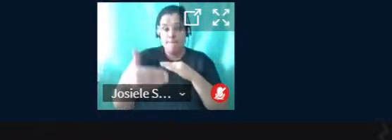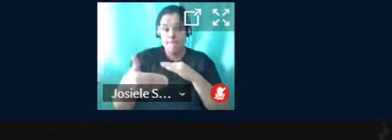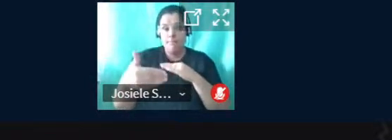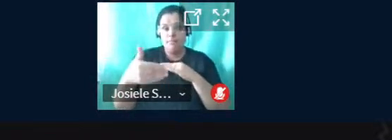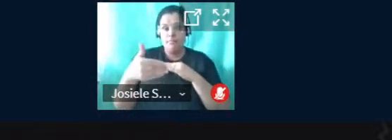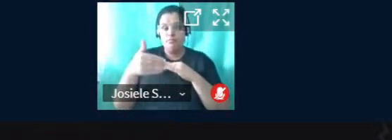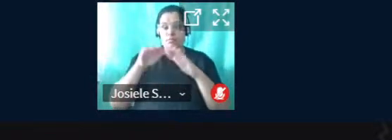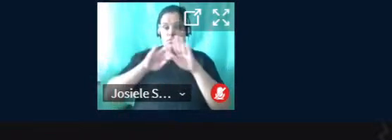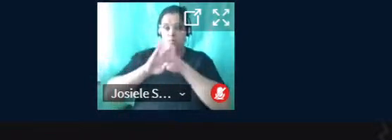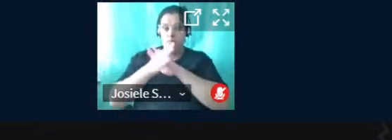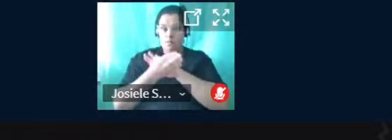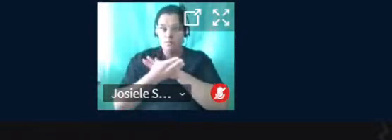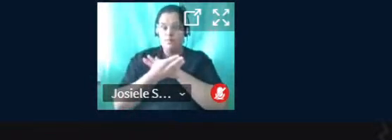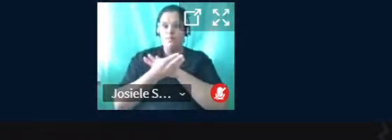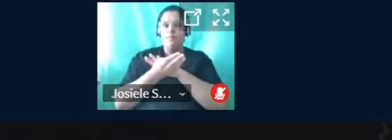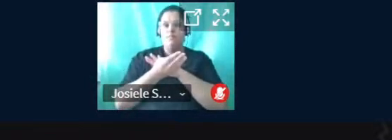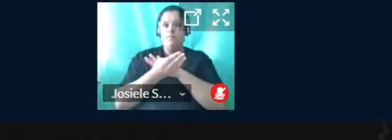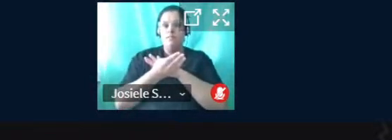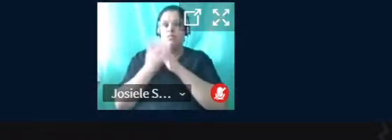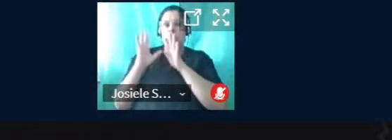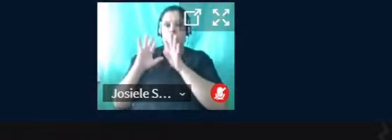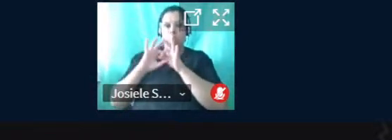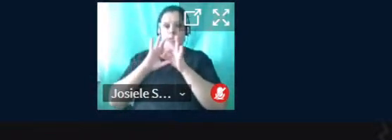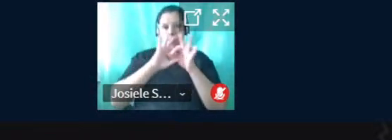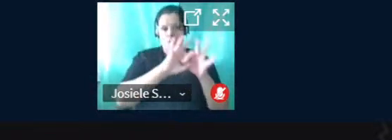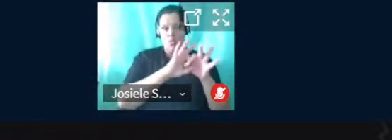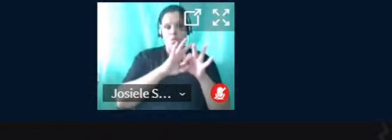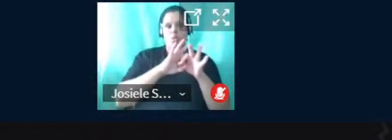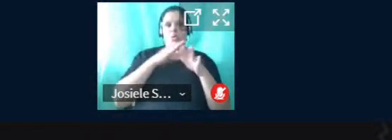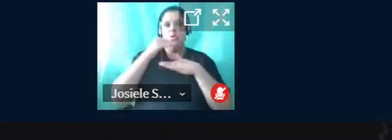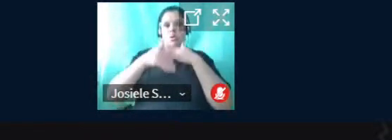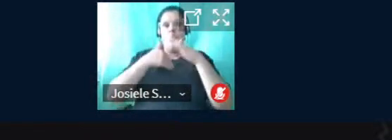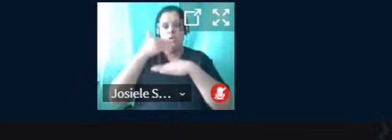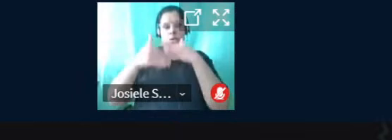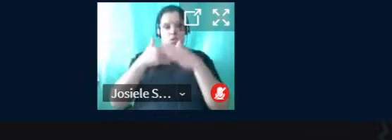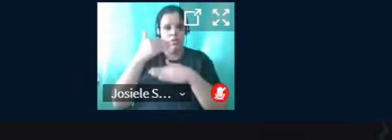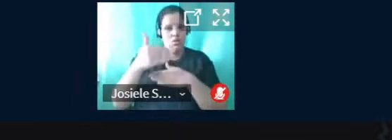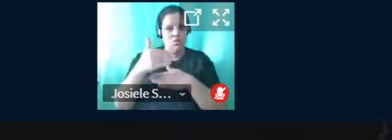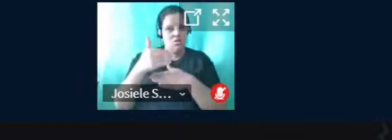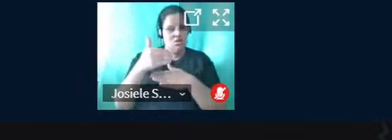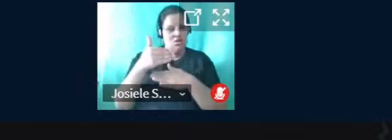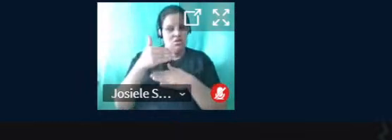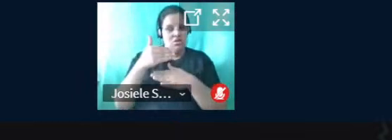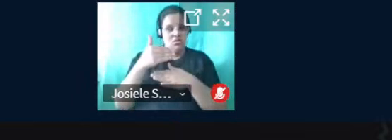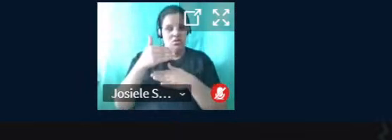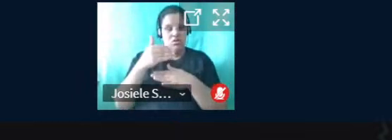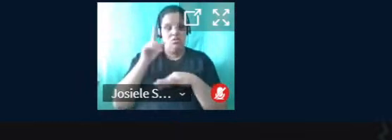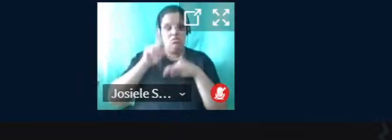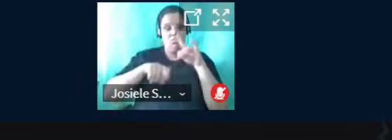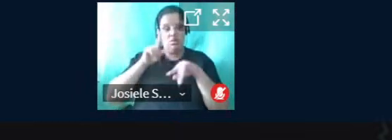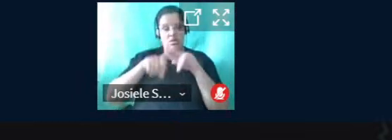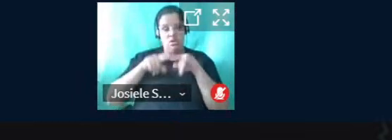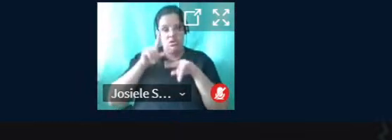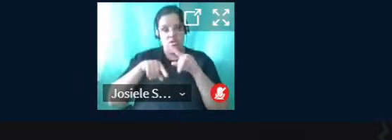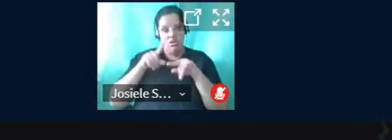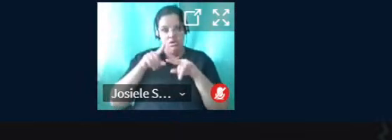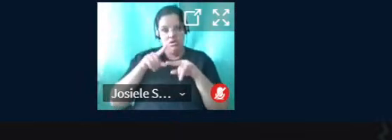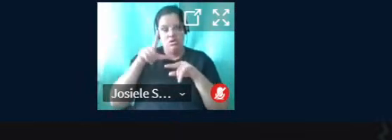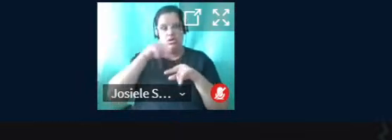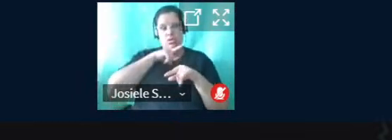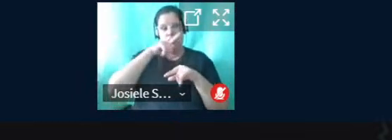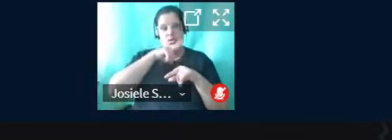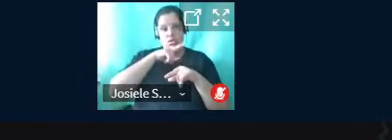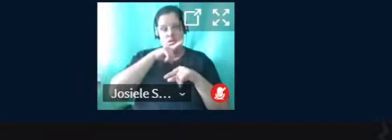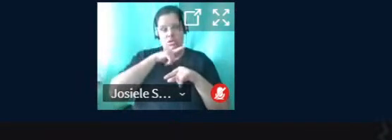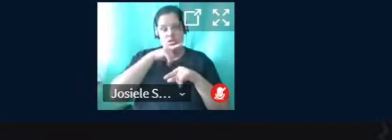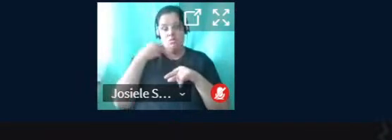adequação e da contextualização dos nossos materiais, a gente vai